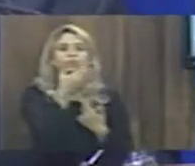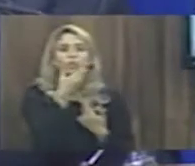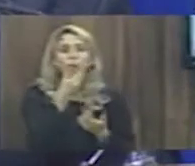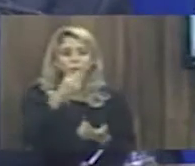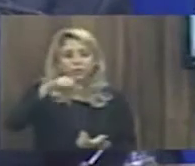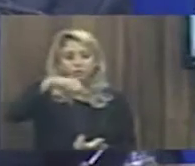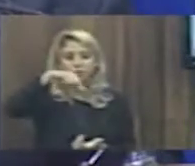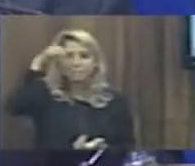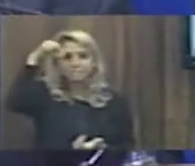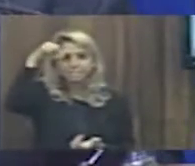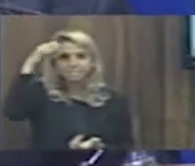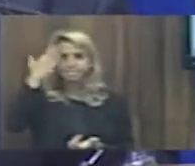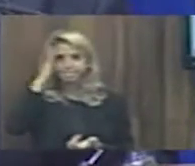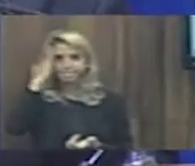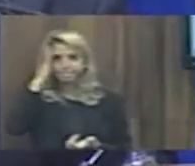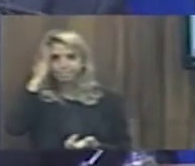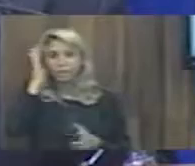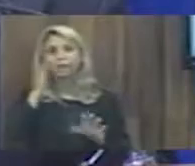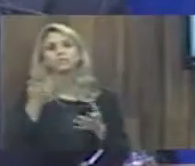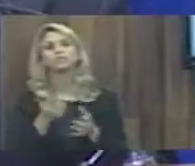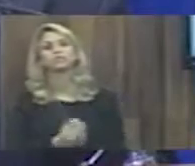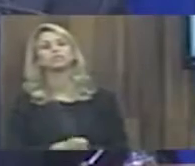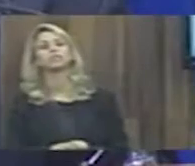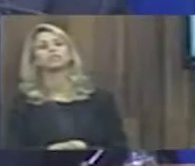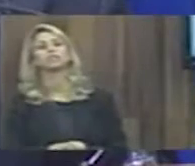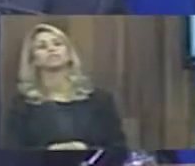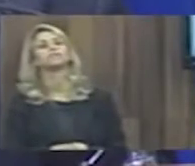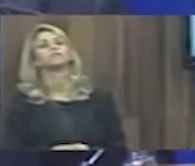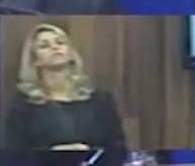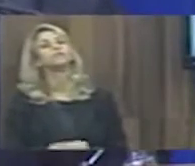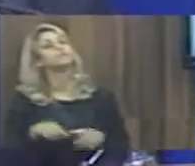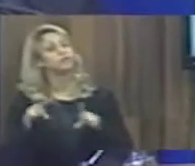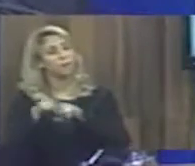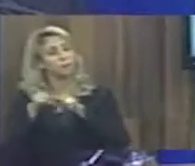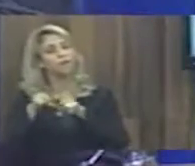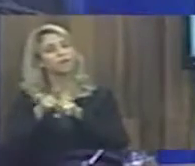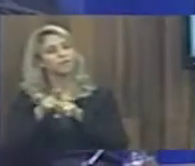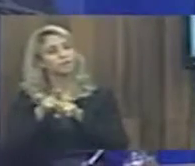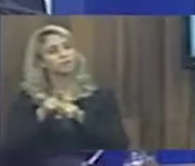E pior, ele ainda diz que as atas não são publicadas.